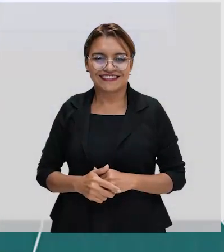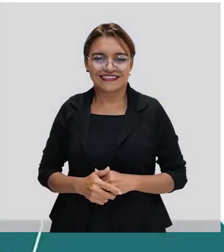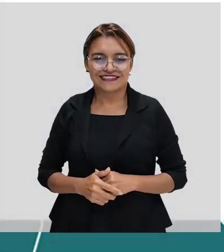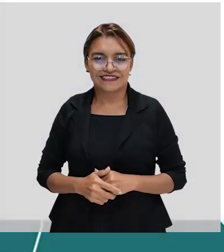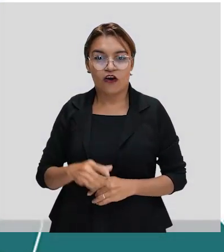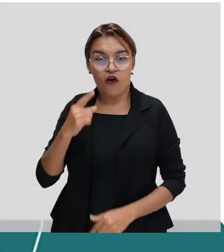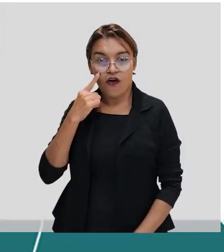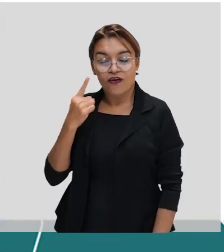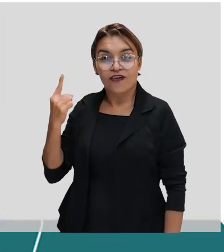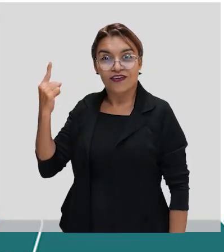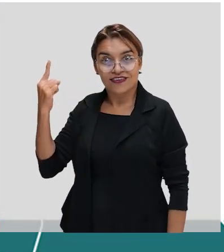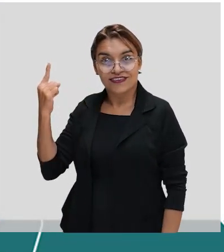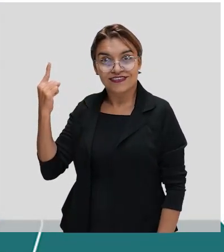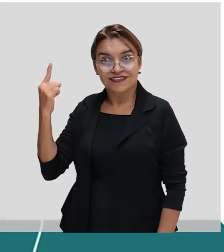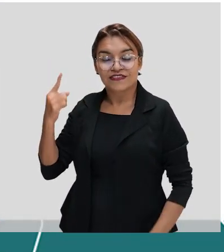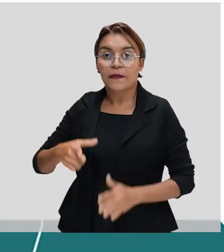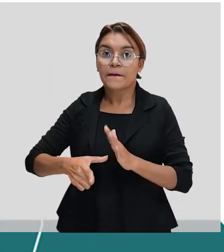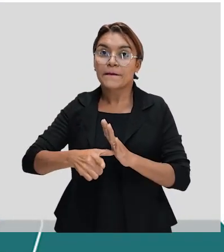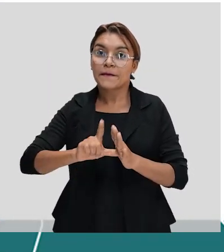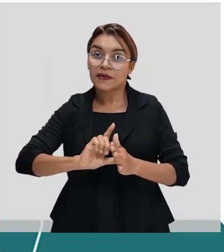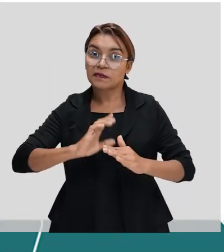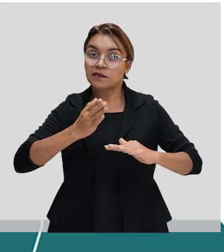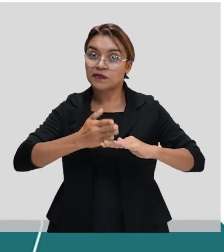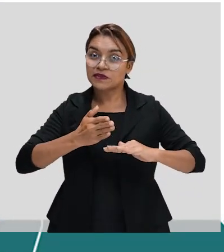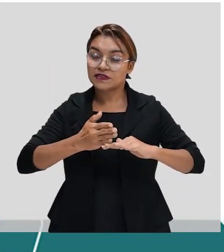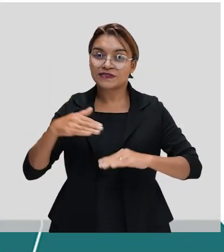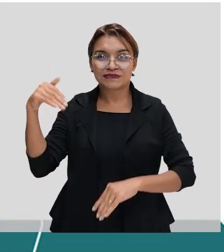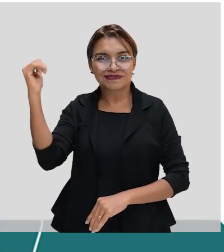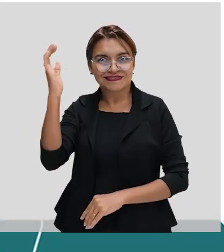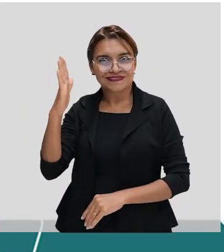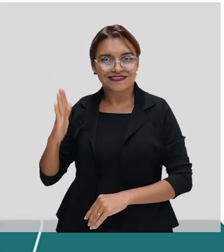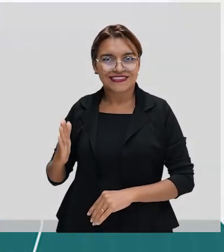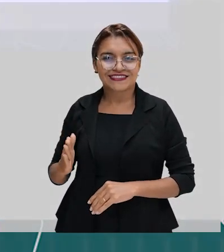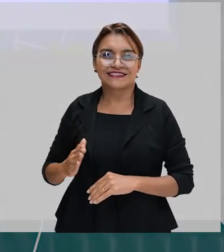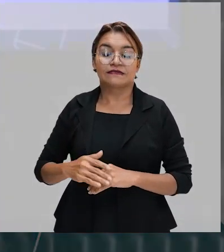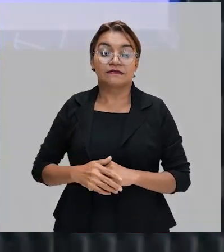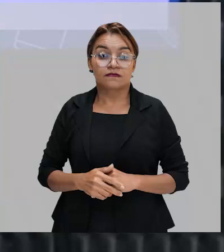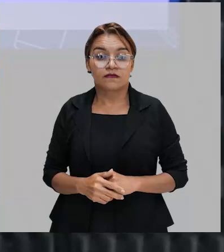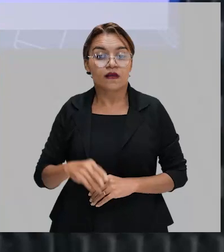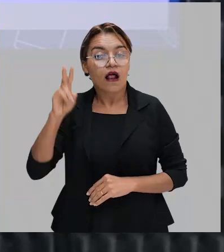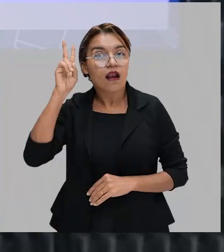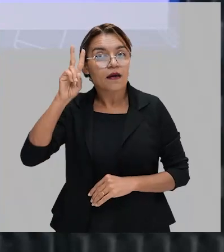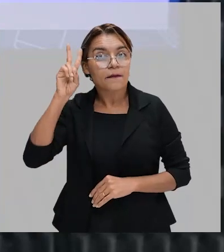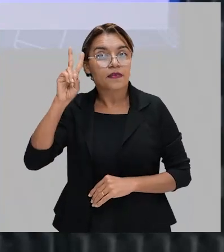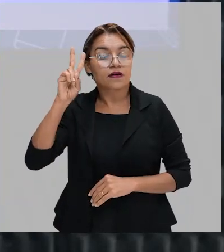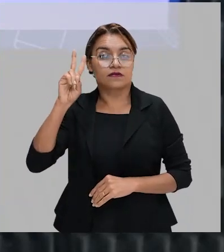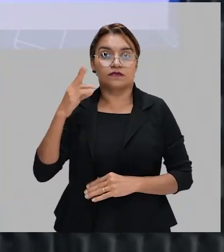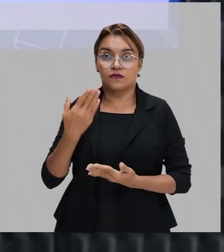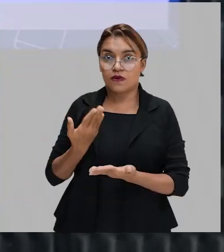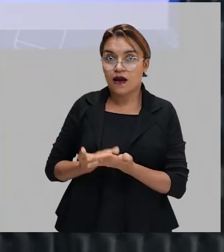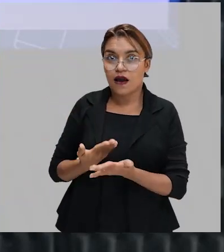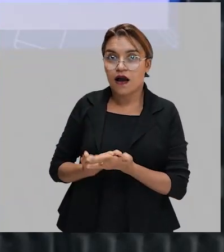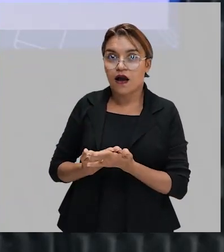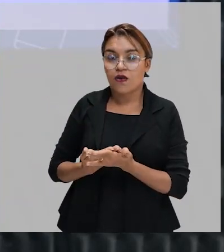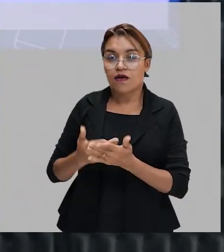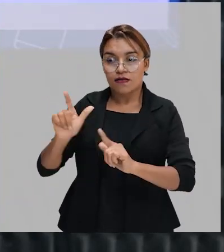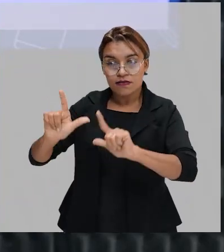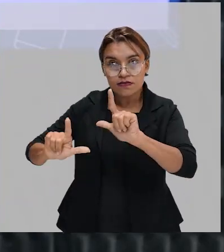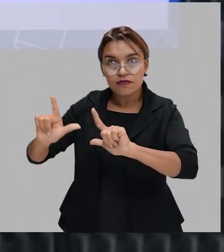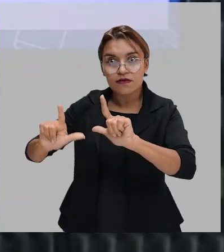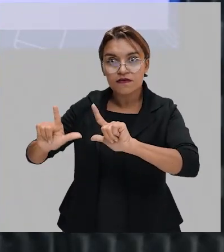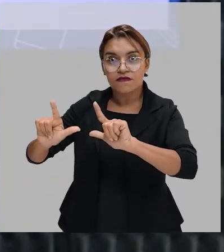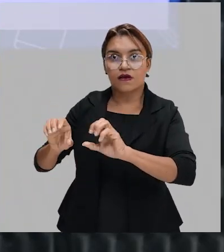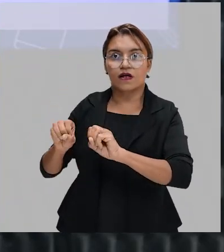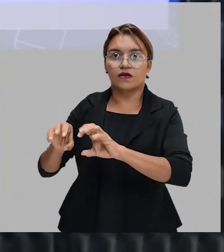-modernismo brasileiro, certo? Lembrando que essa nossa aula aqui na TV Educação, você também